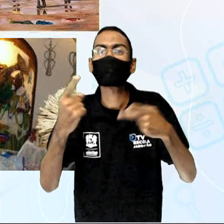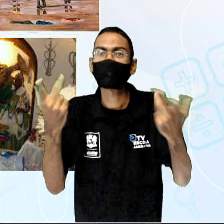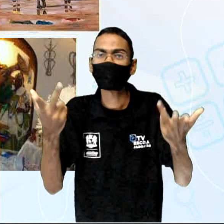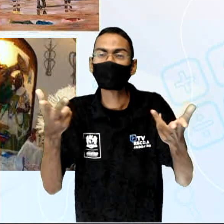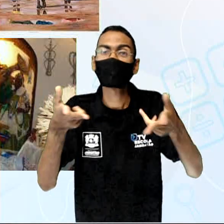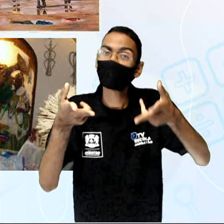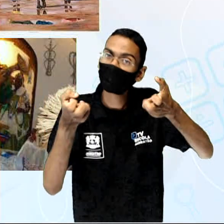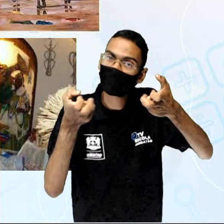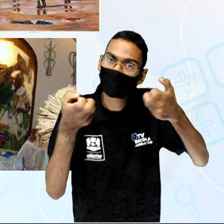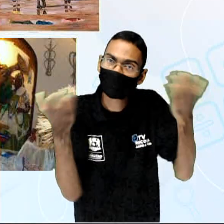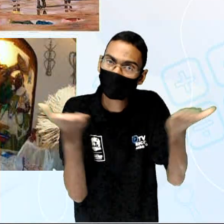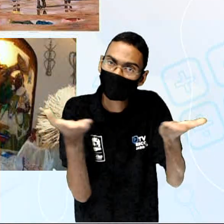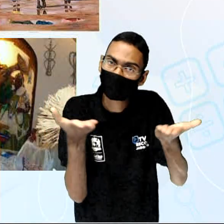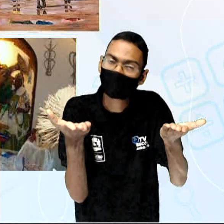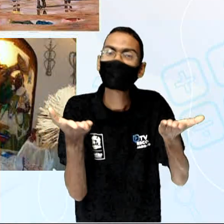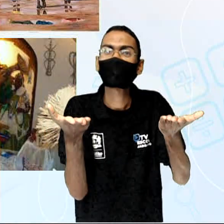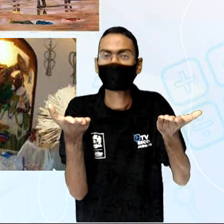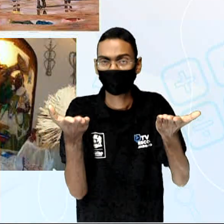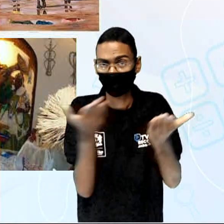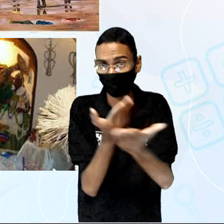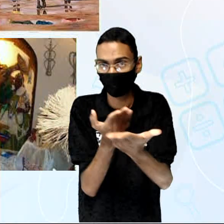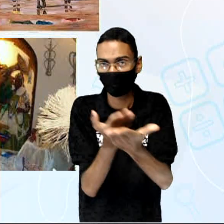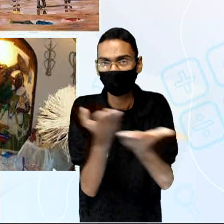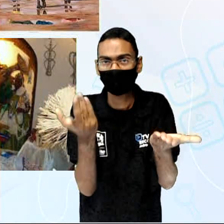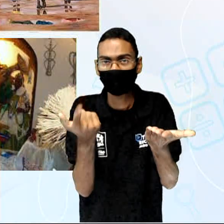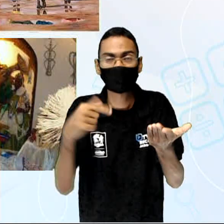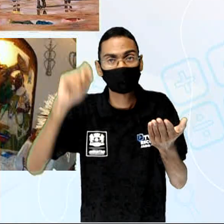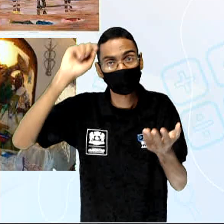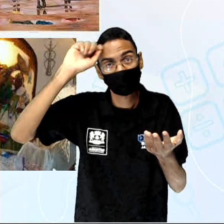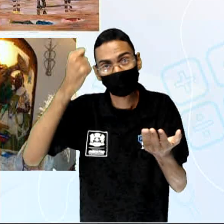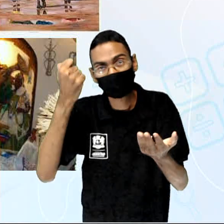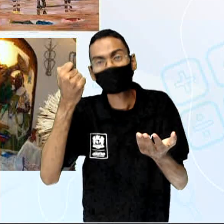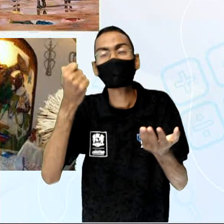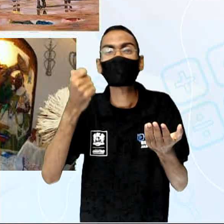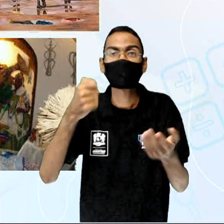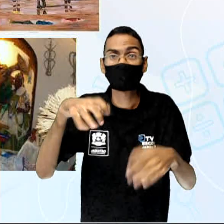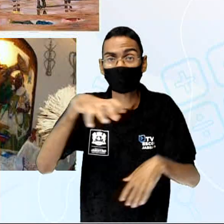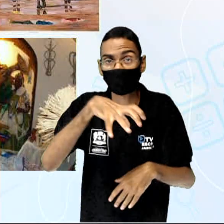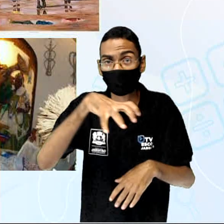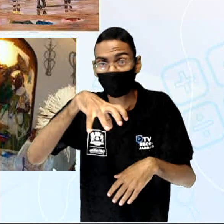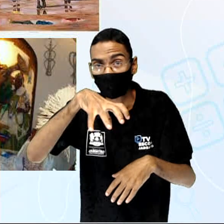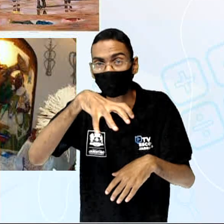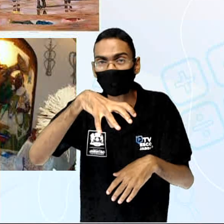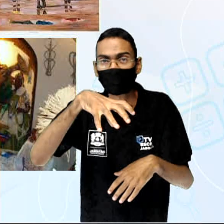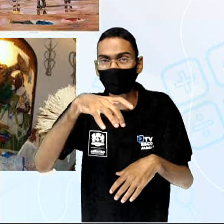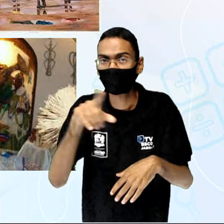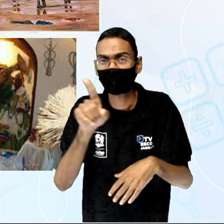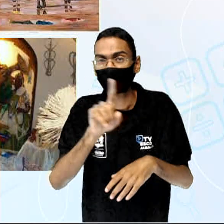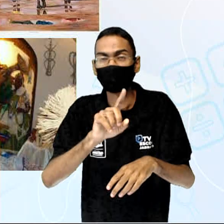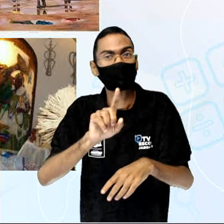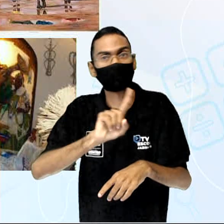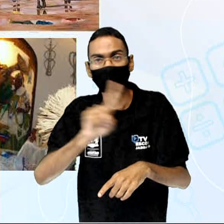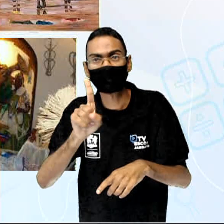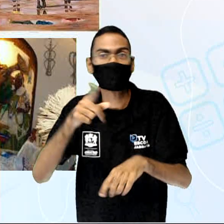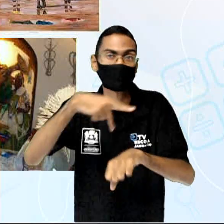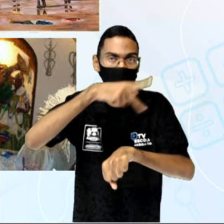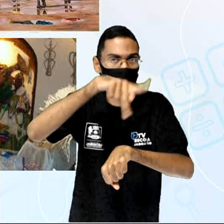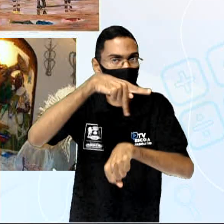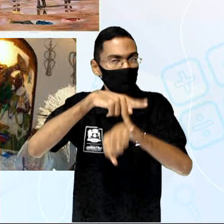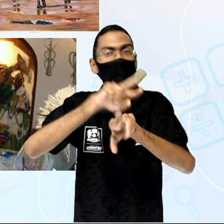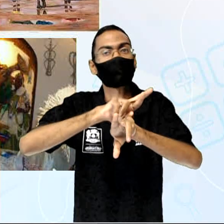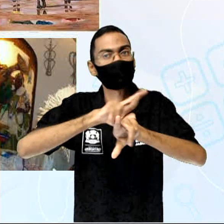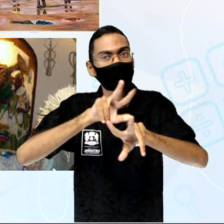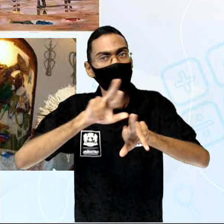África é um continente, a África não é um país. A África, ela tem mais de 50 países,